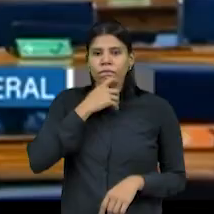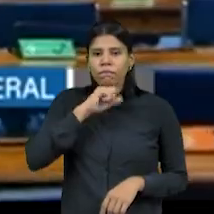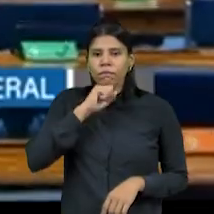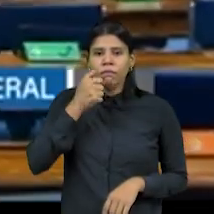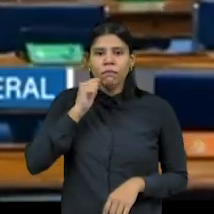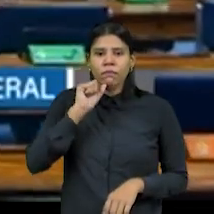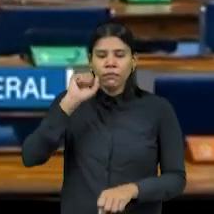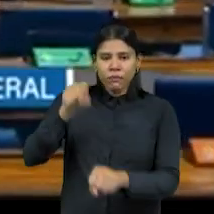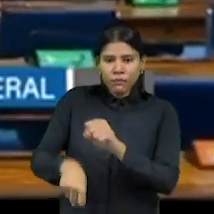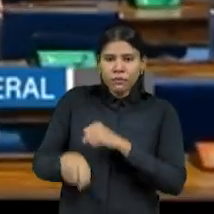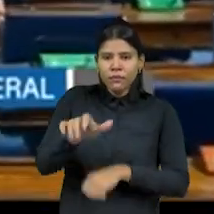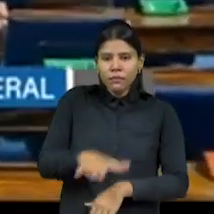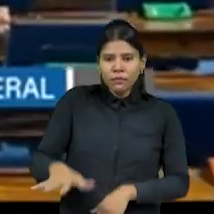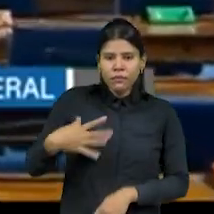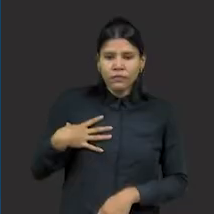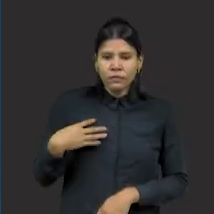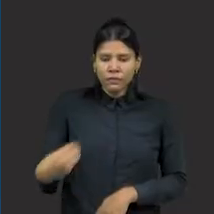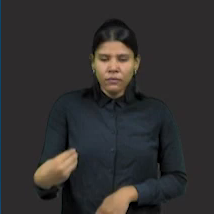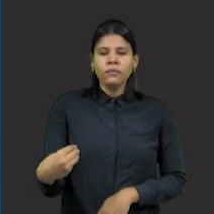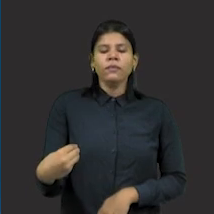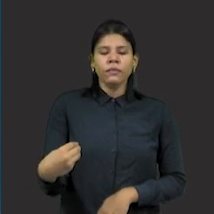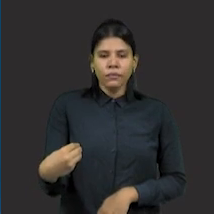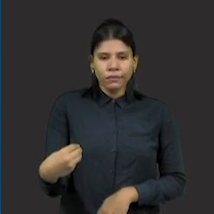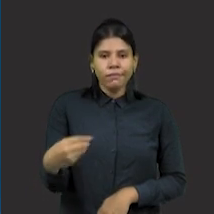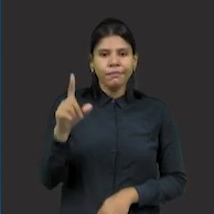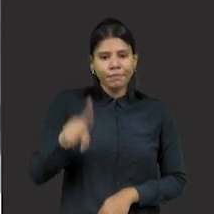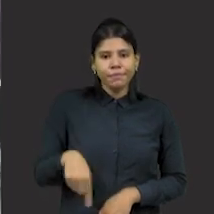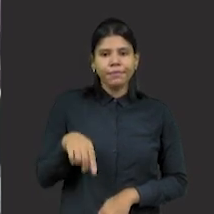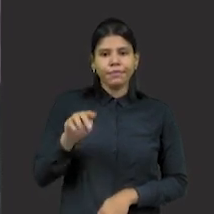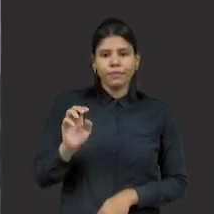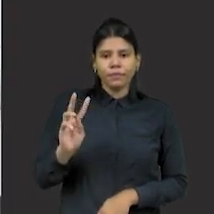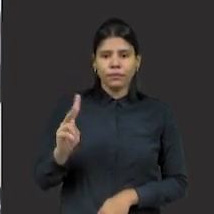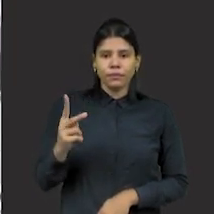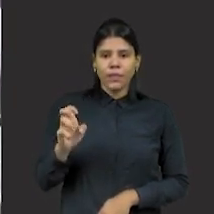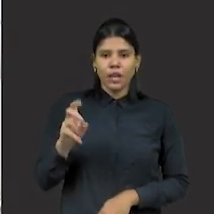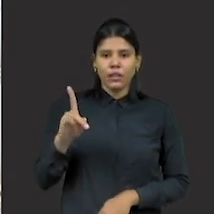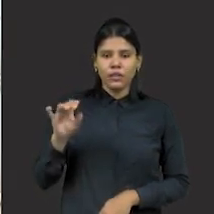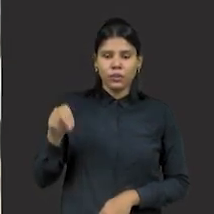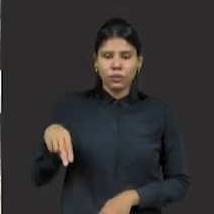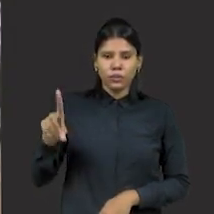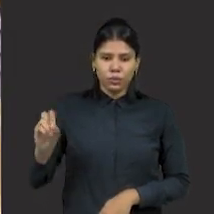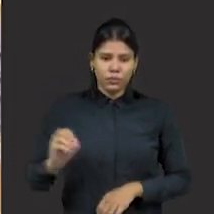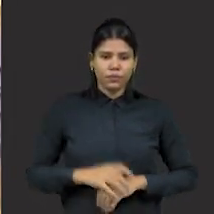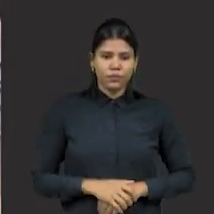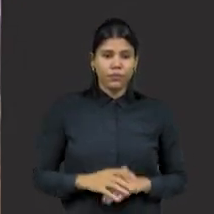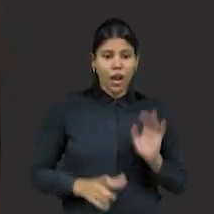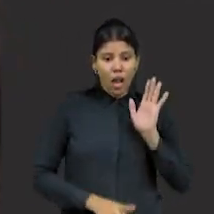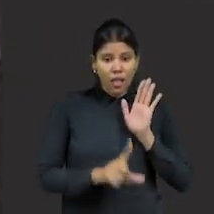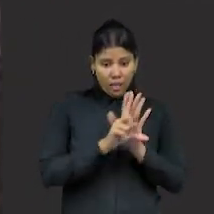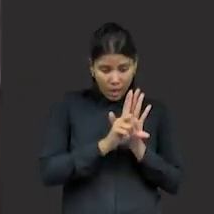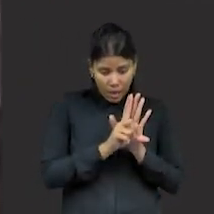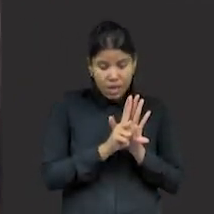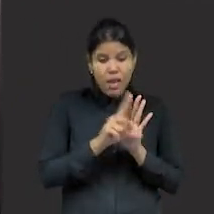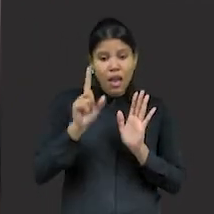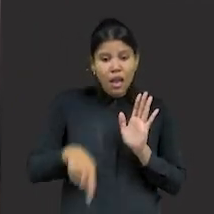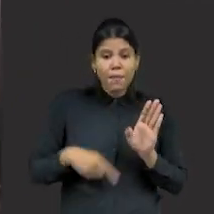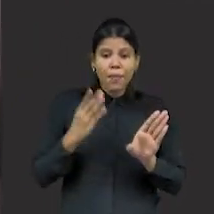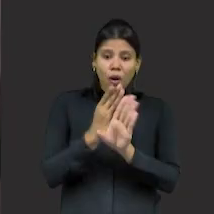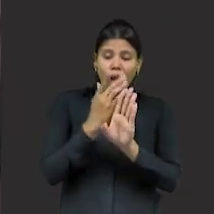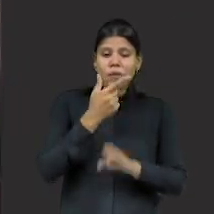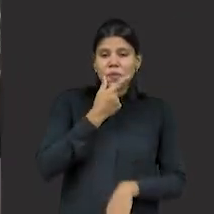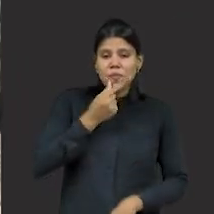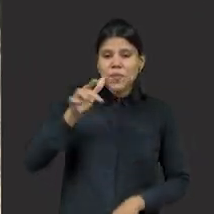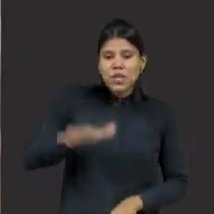proposta foi batizada de lei em Riborel, em homenagem ao menino de 4 anos, que foi espancado e morto em março de